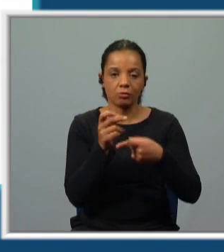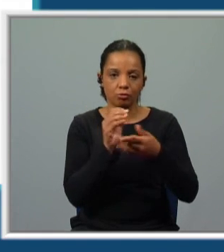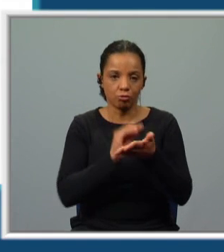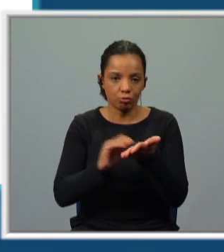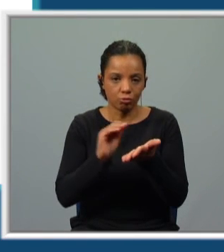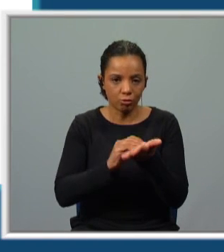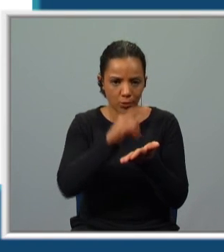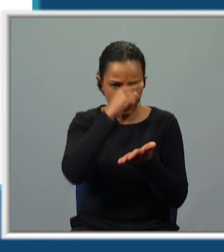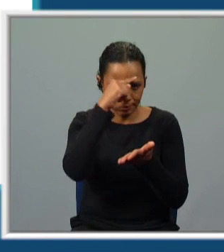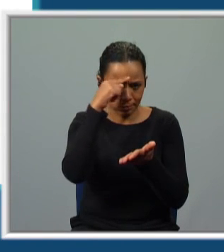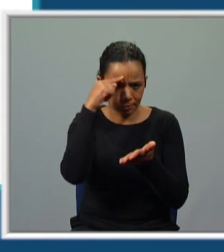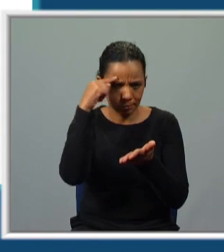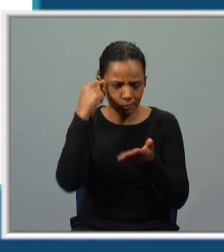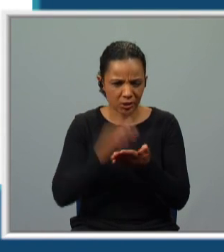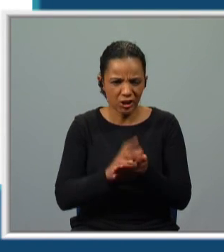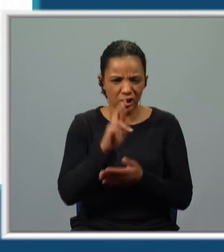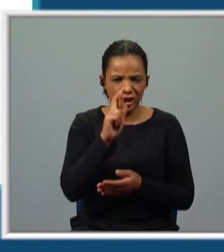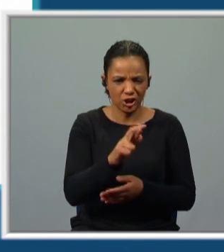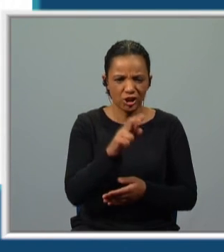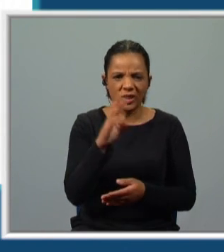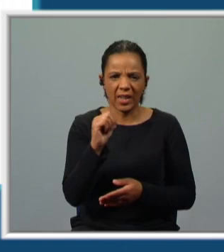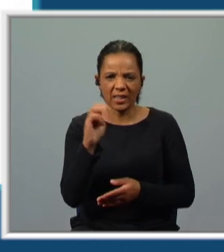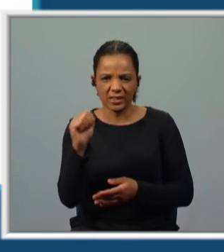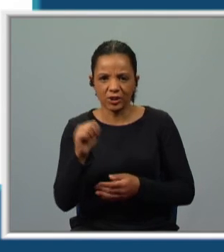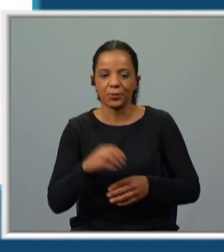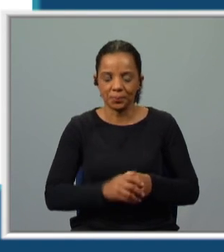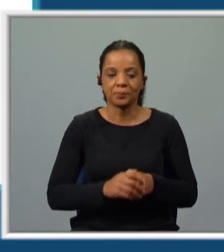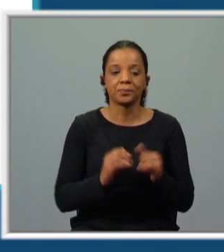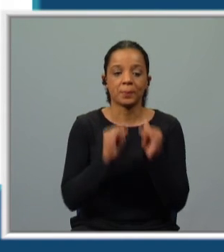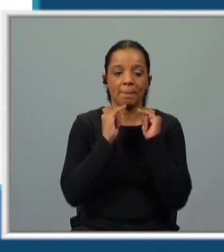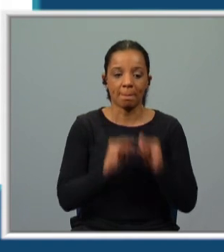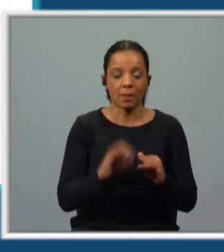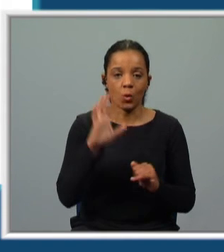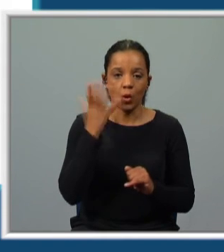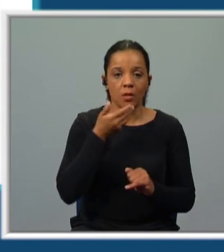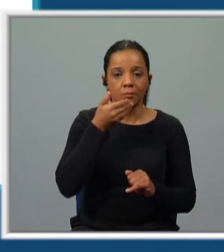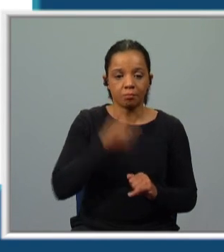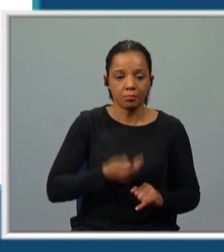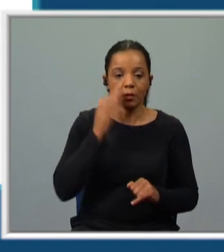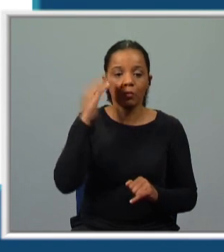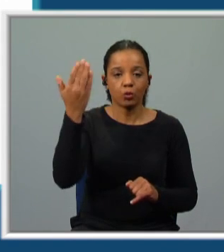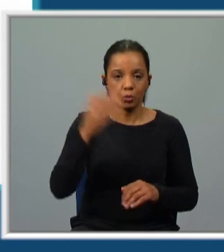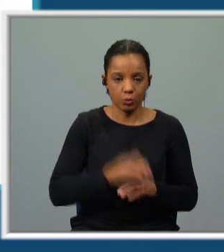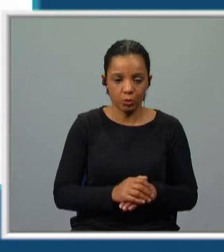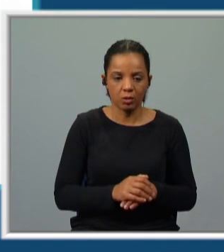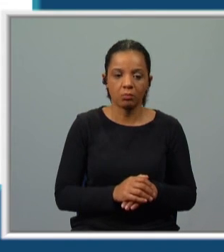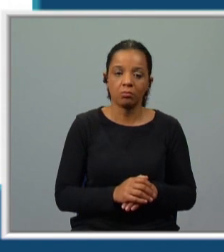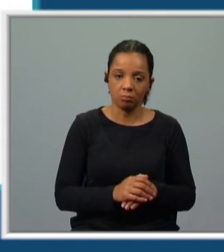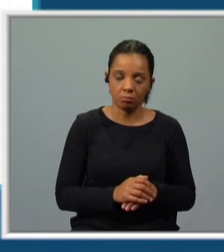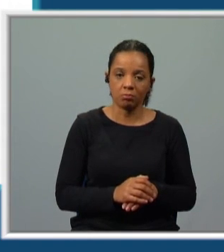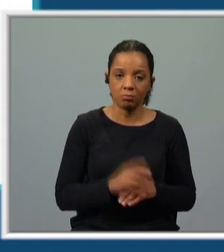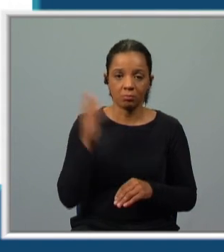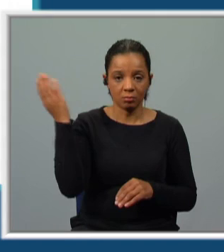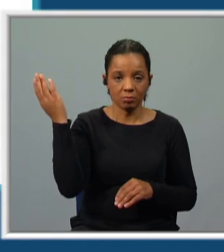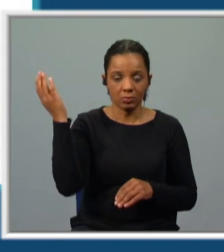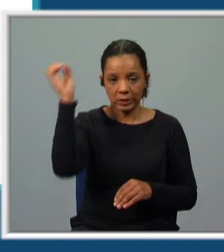difícil. Não é? Com os X e os dois S. Quando o mestre, futuro do conjuntivo, disser que viu o